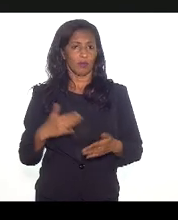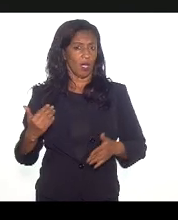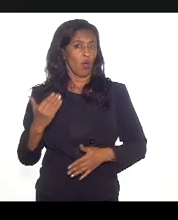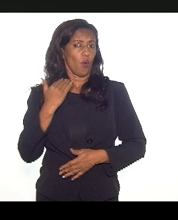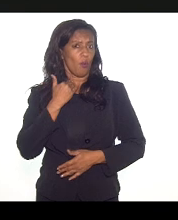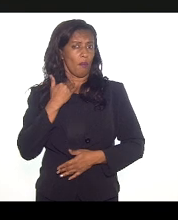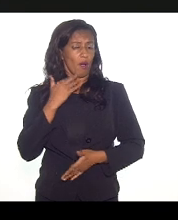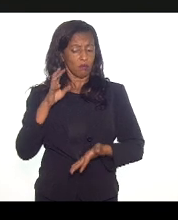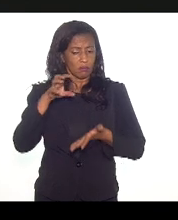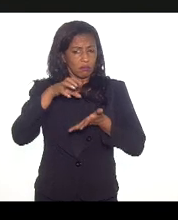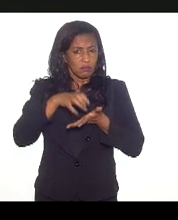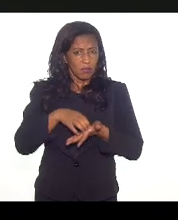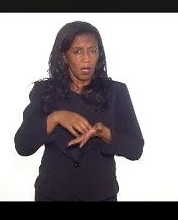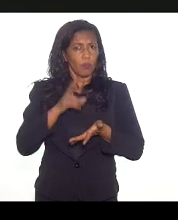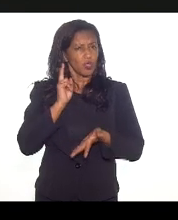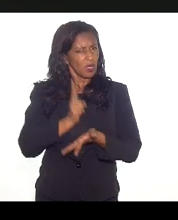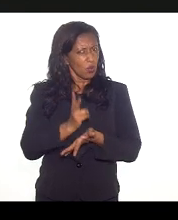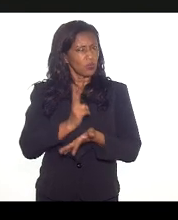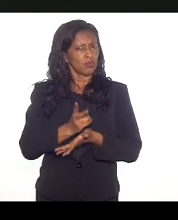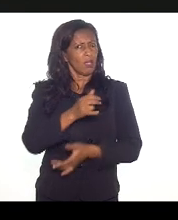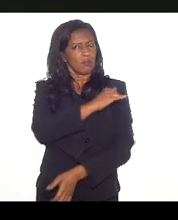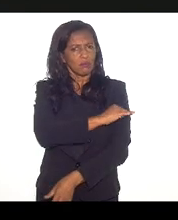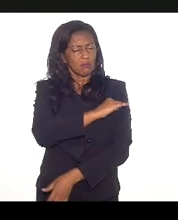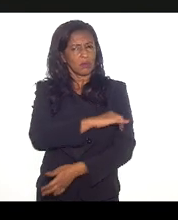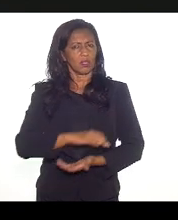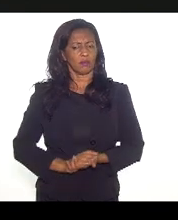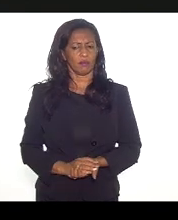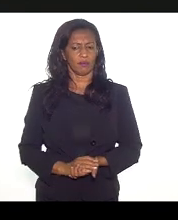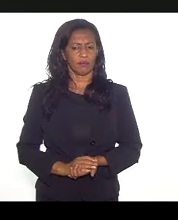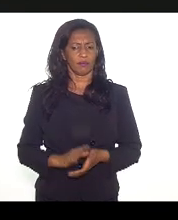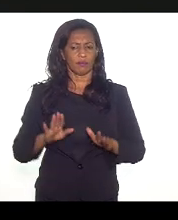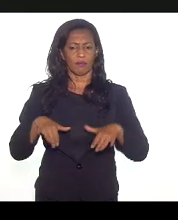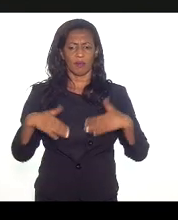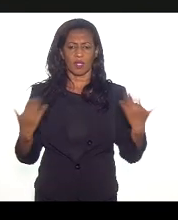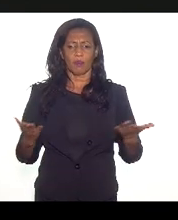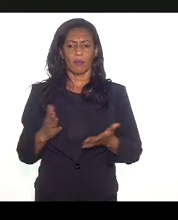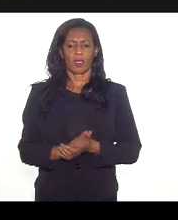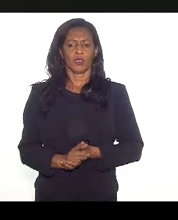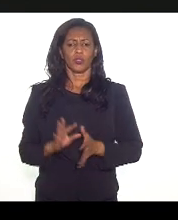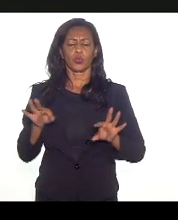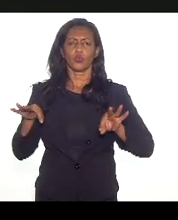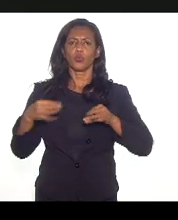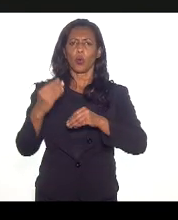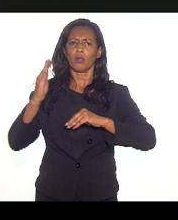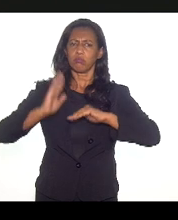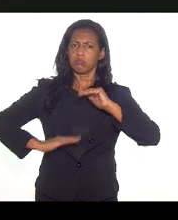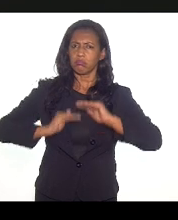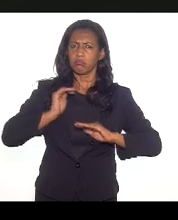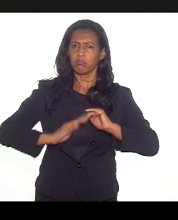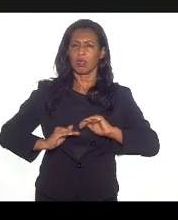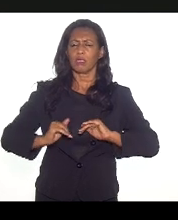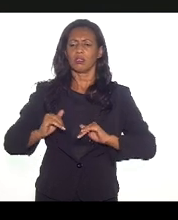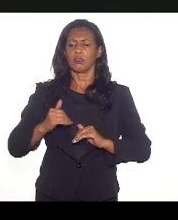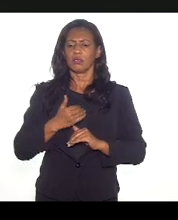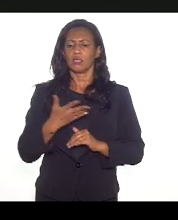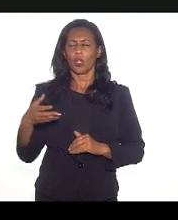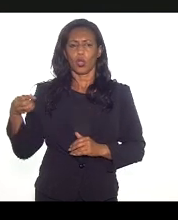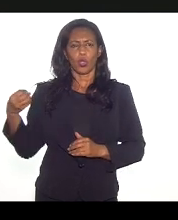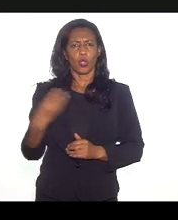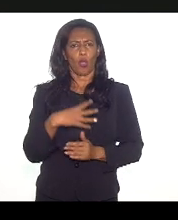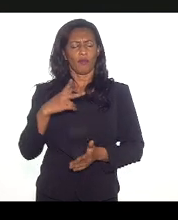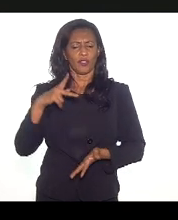muito bem ter continuado no Rio de Janeiro, ainda mais com todas as competências e capacidades, novas